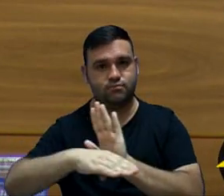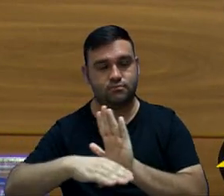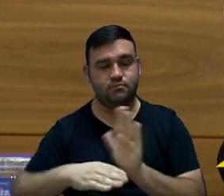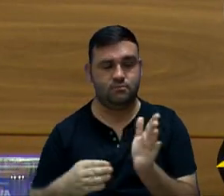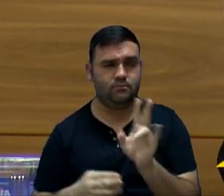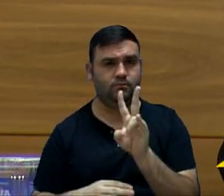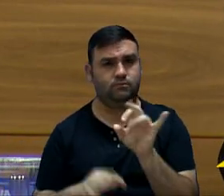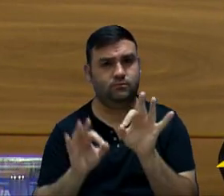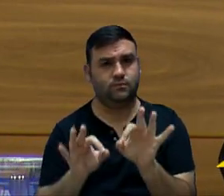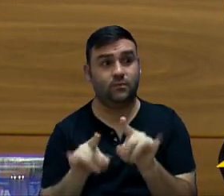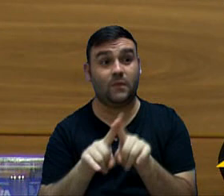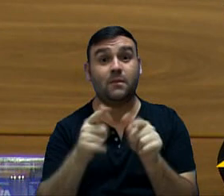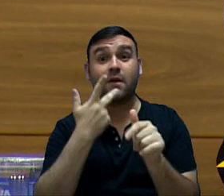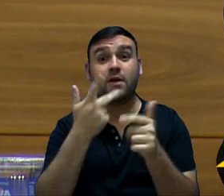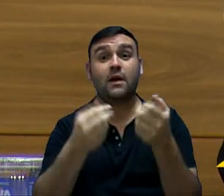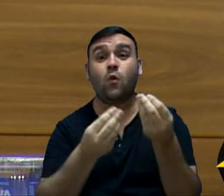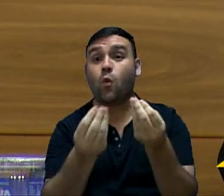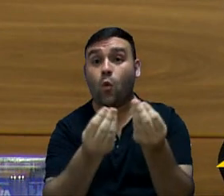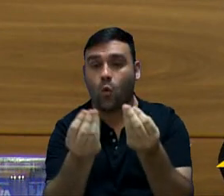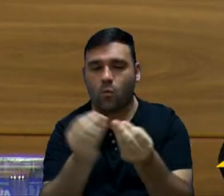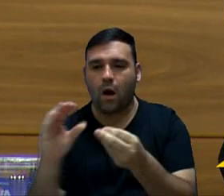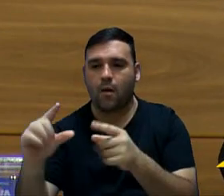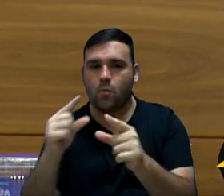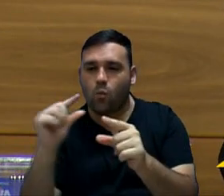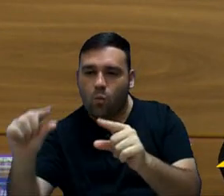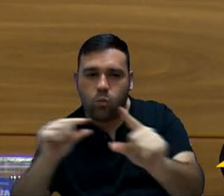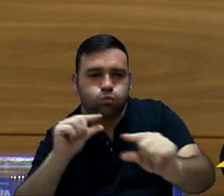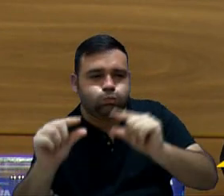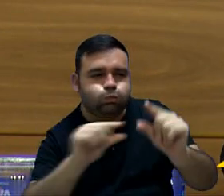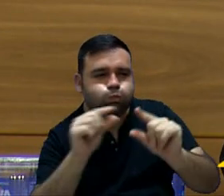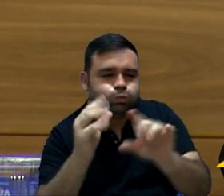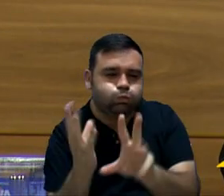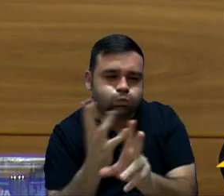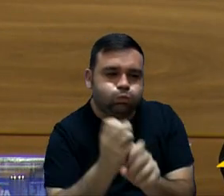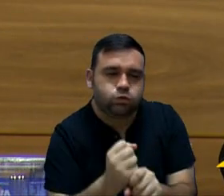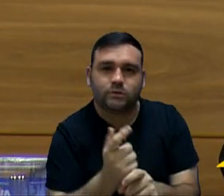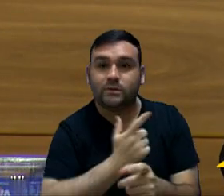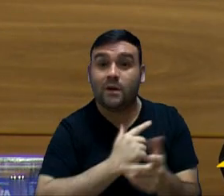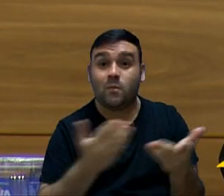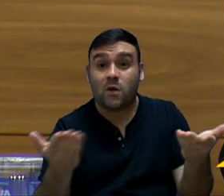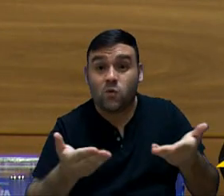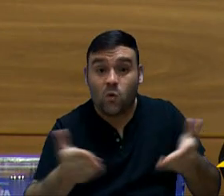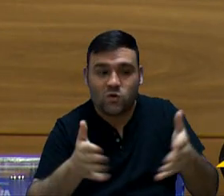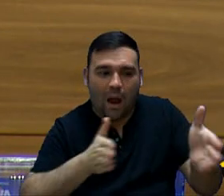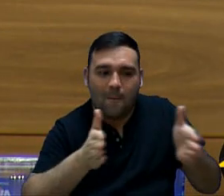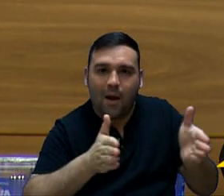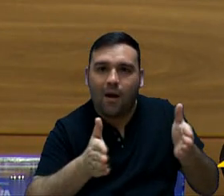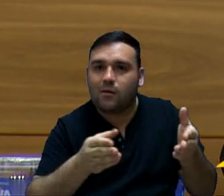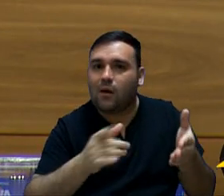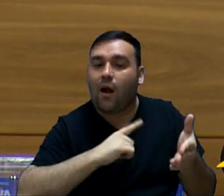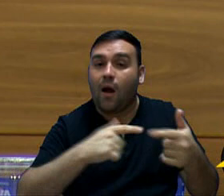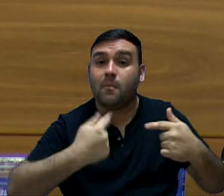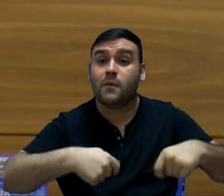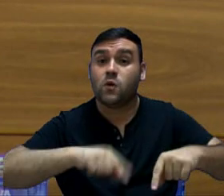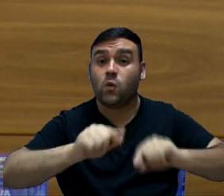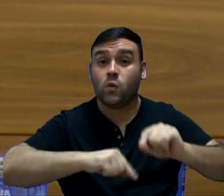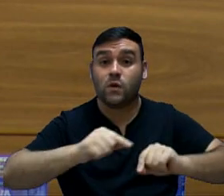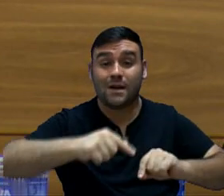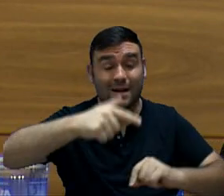Sim, eu só estou dizendo como ocorreu. Então, só que, hoje, nesse momento, nós temos que